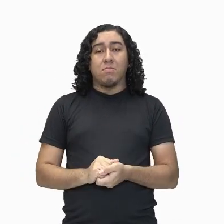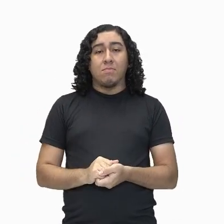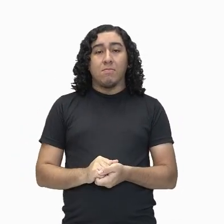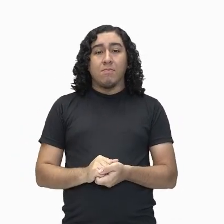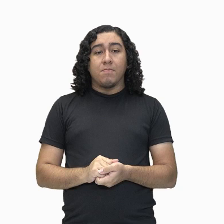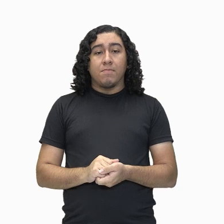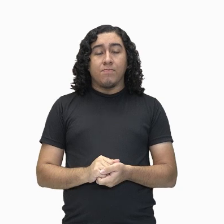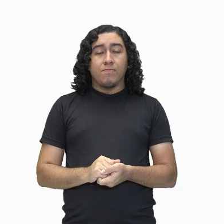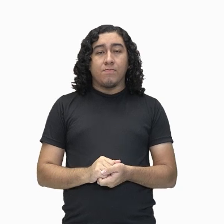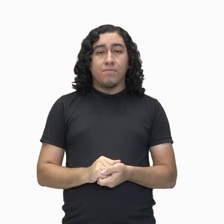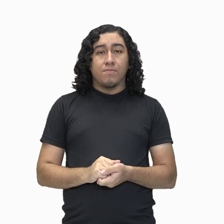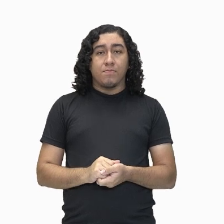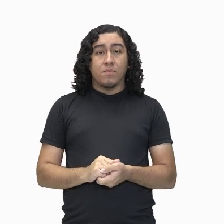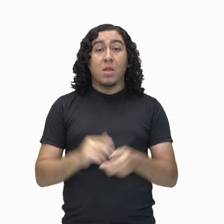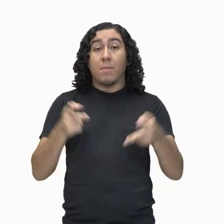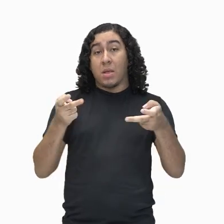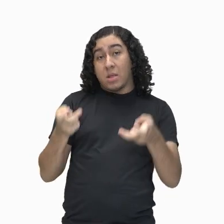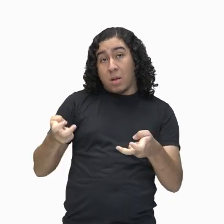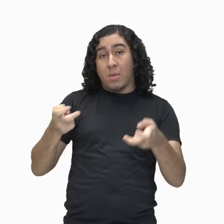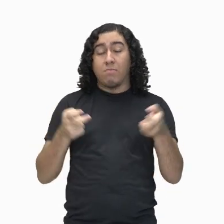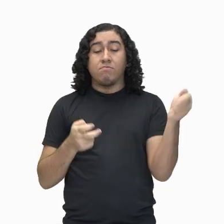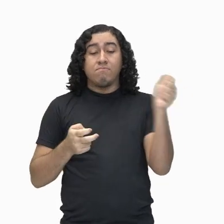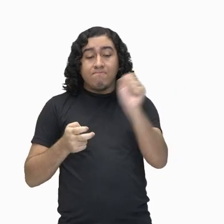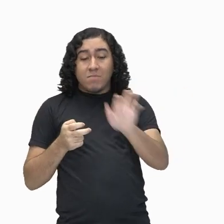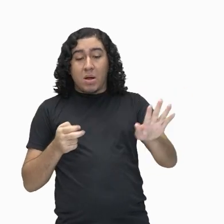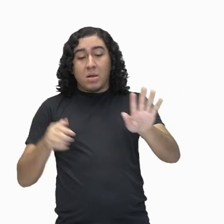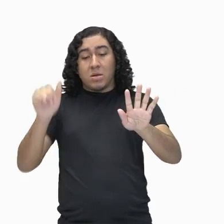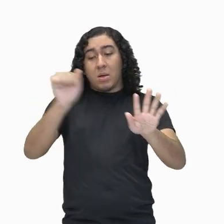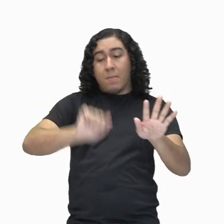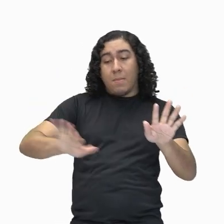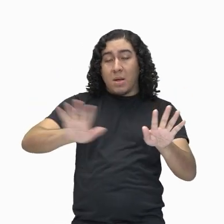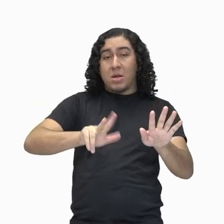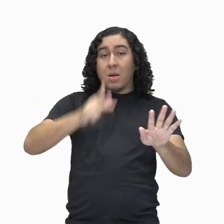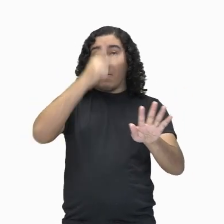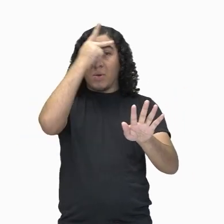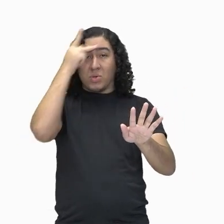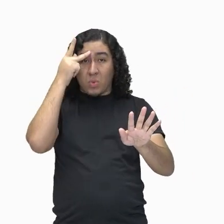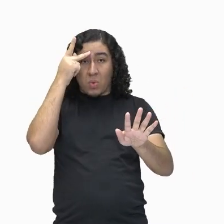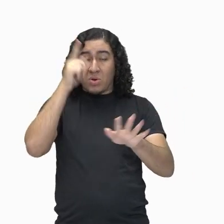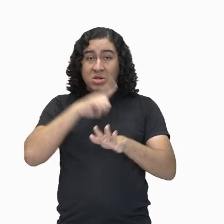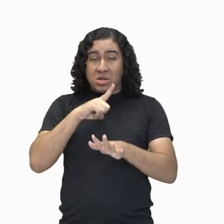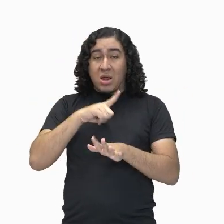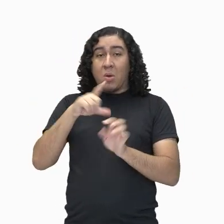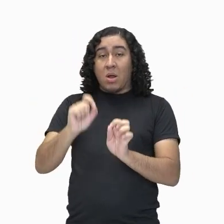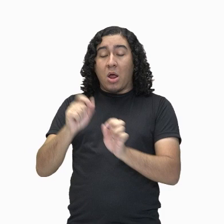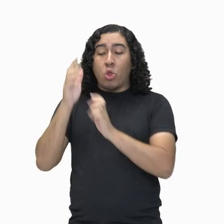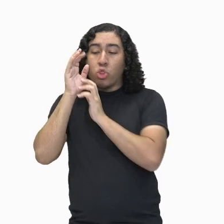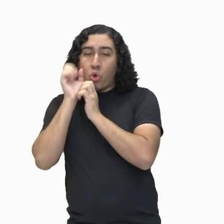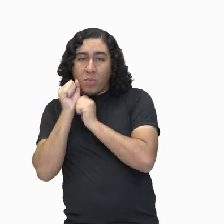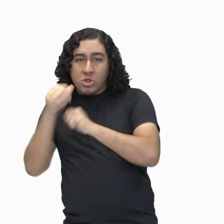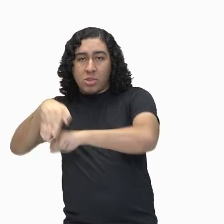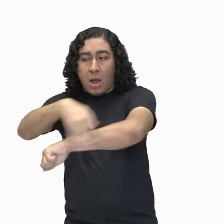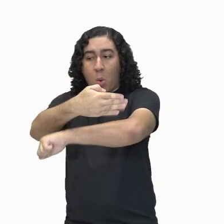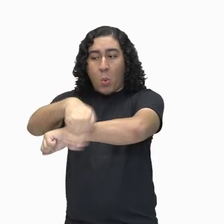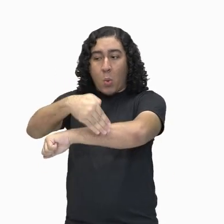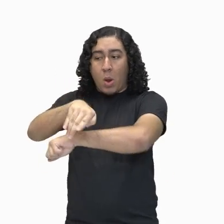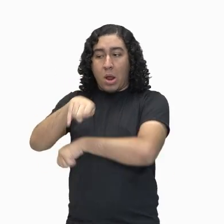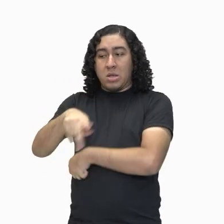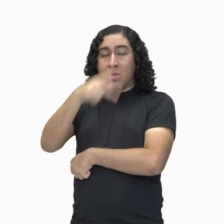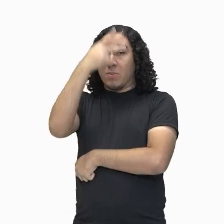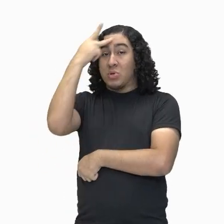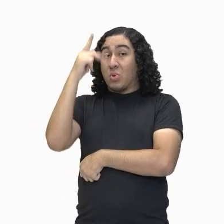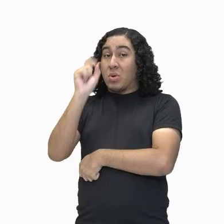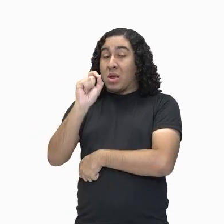que, naquela imagem, aquela pessoa que está em situação de rua, é a pessoa que é